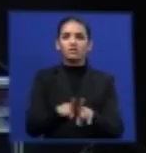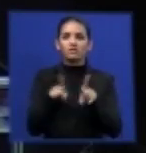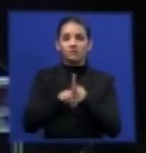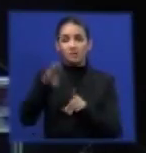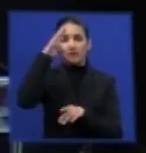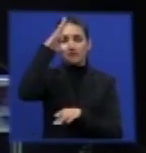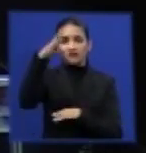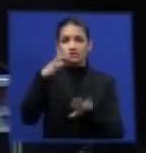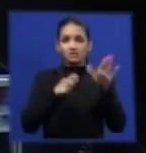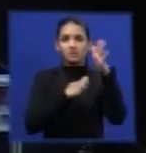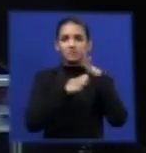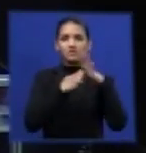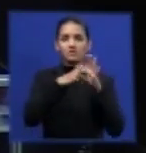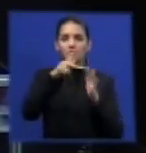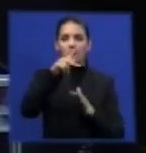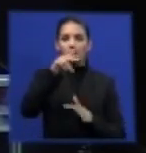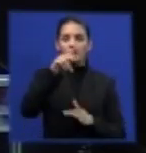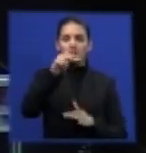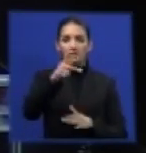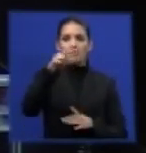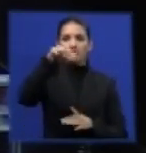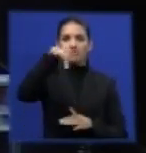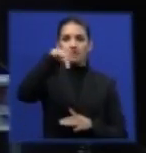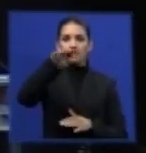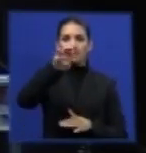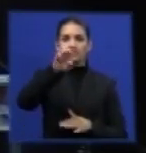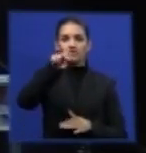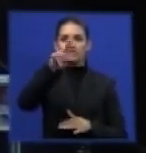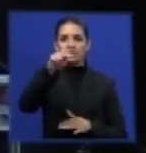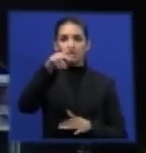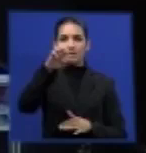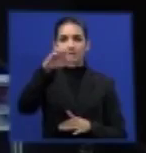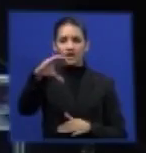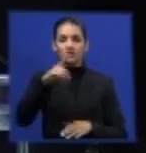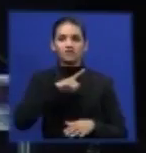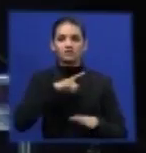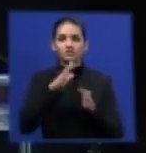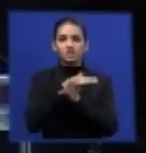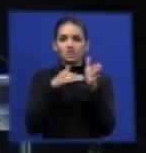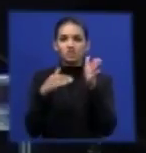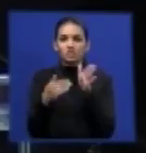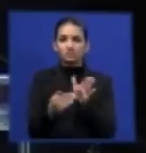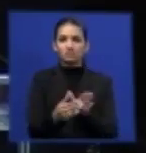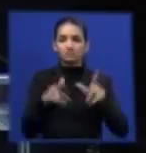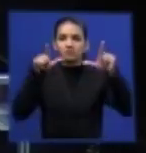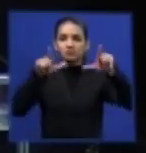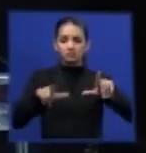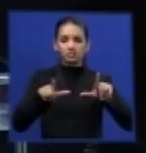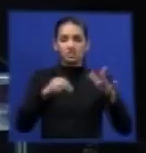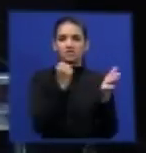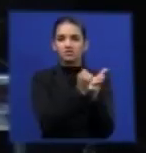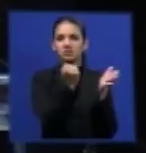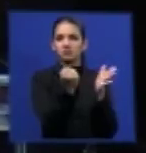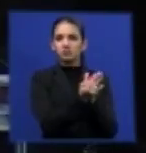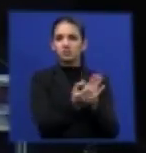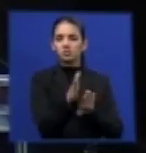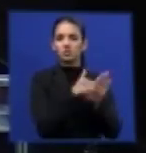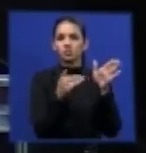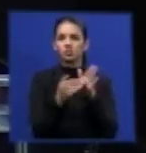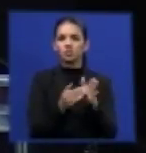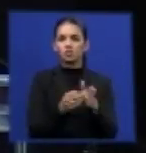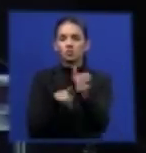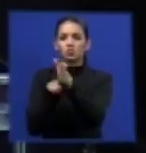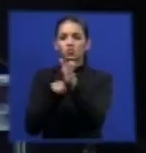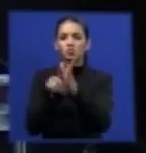empresa Penelbeck, tem todos os certificados, todos os certificados com números muito mais